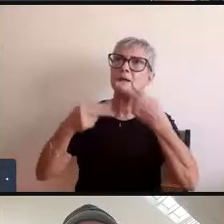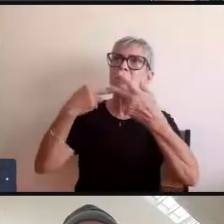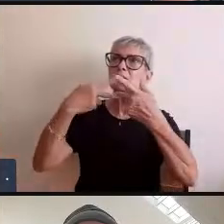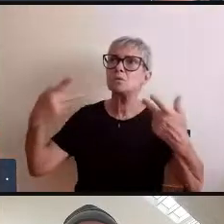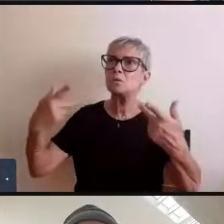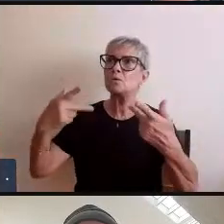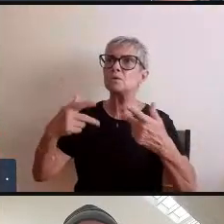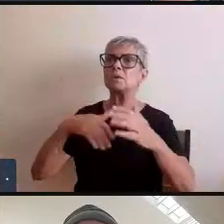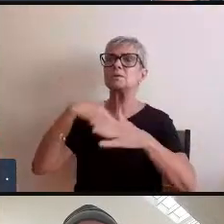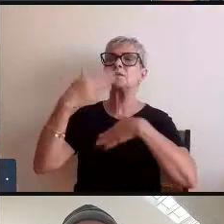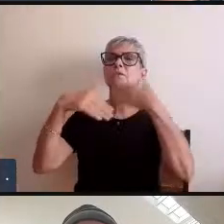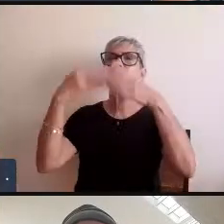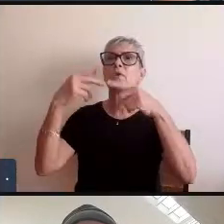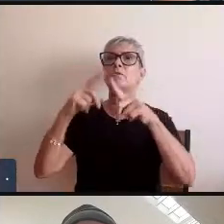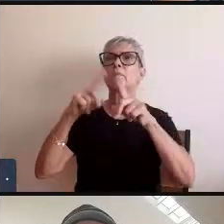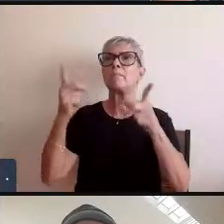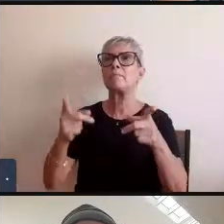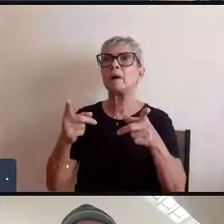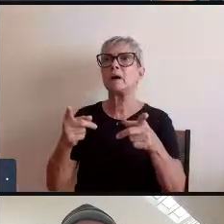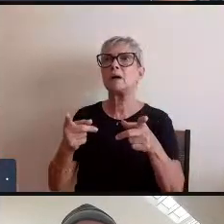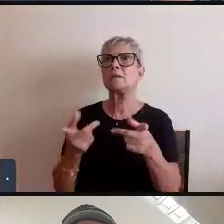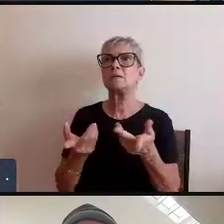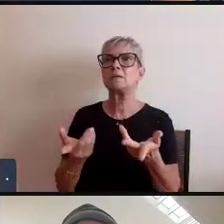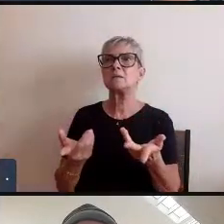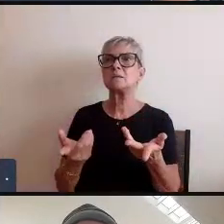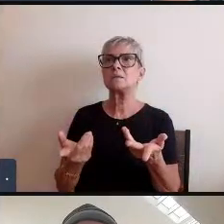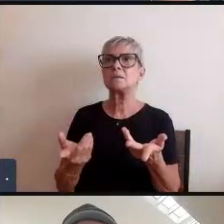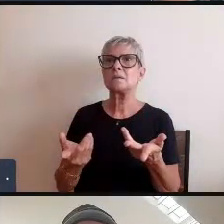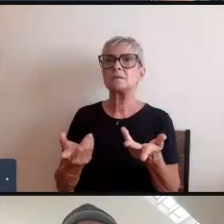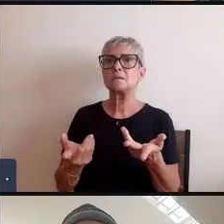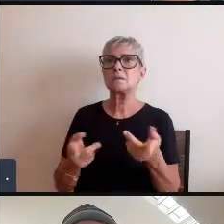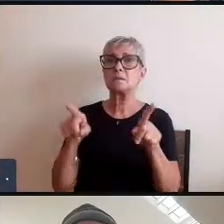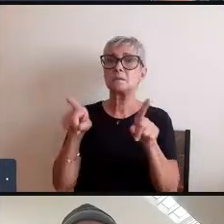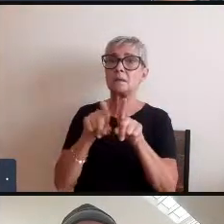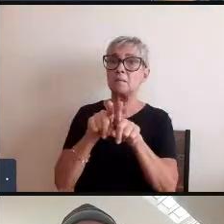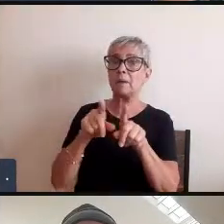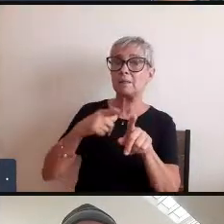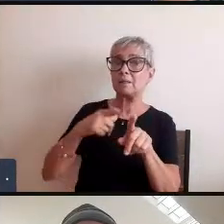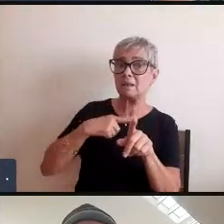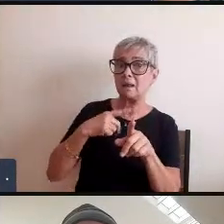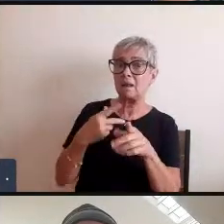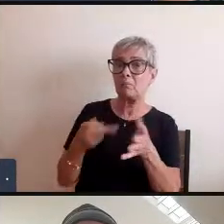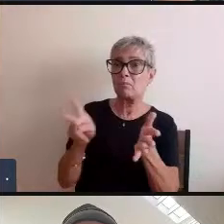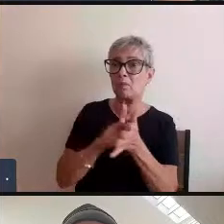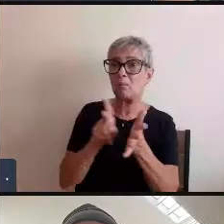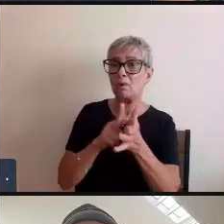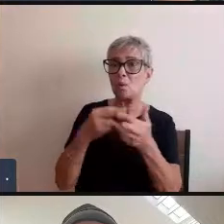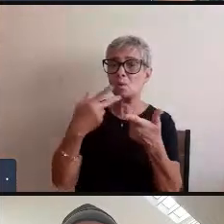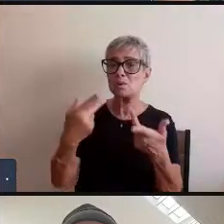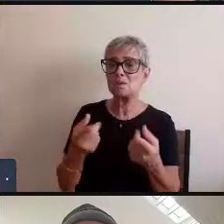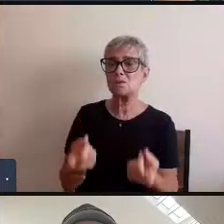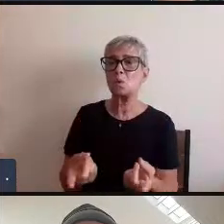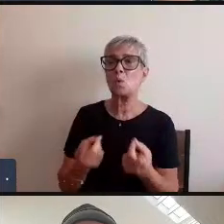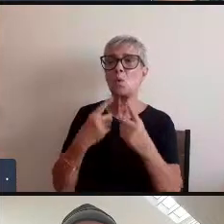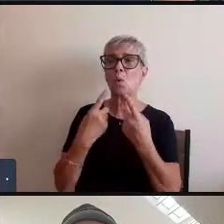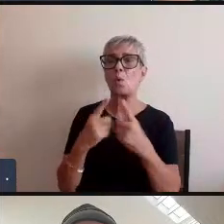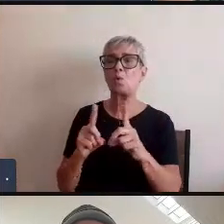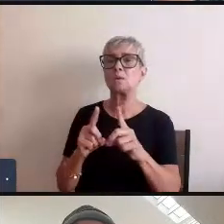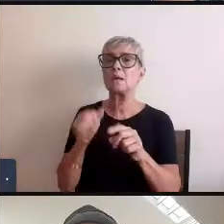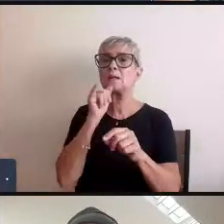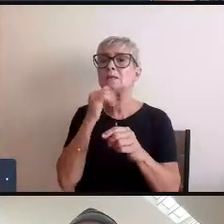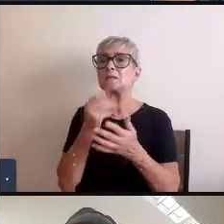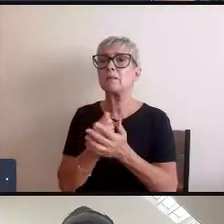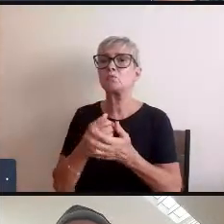disso mas que também tem suas próprias contradições inclusive contradições de maneira de